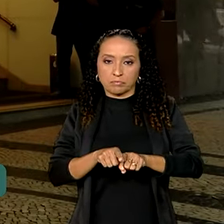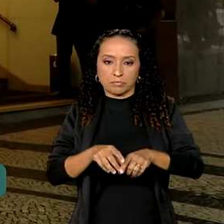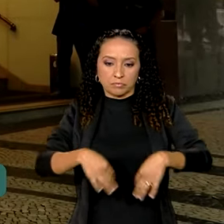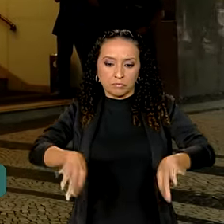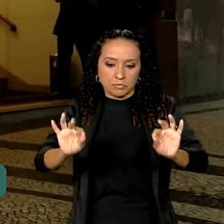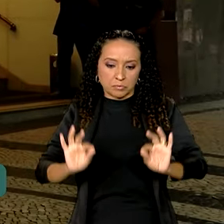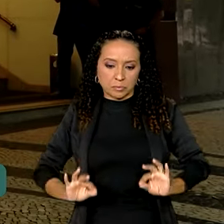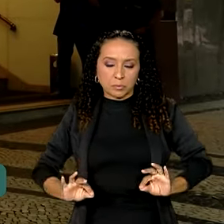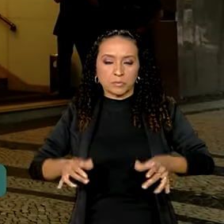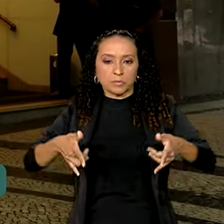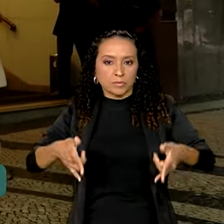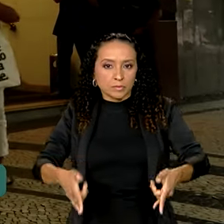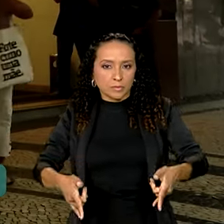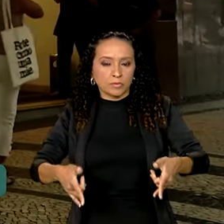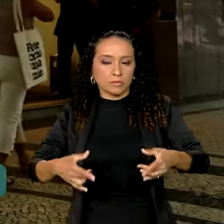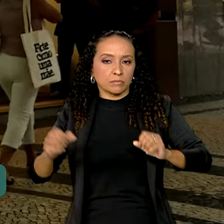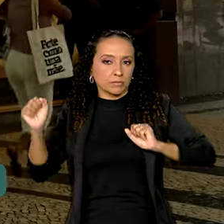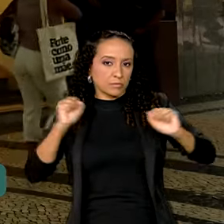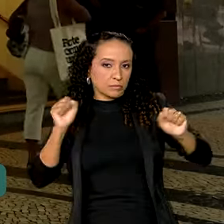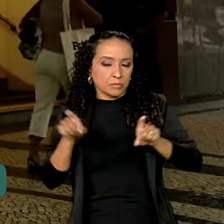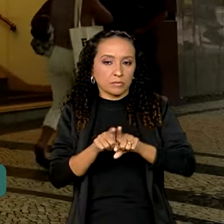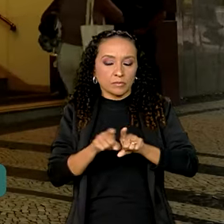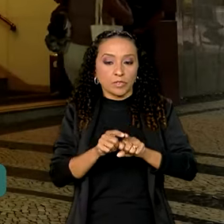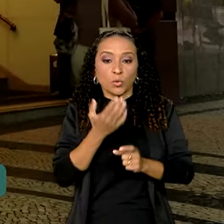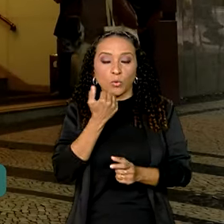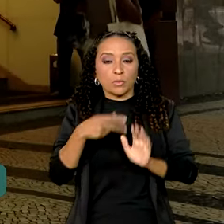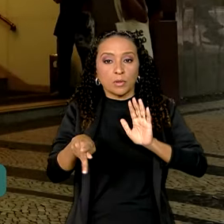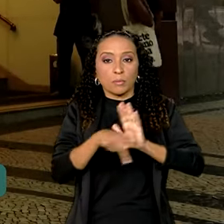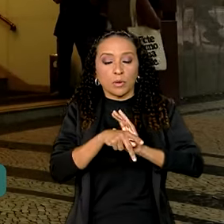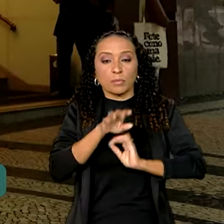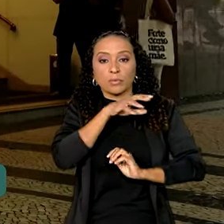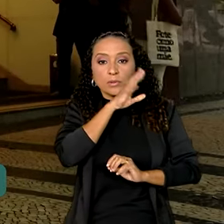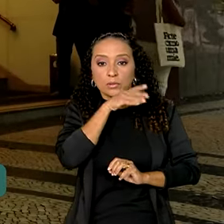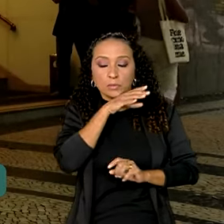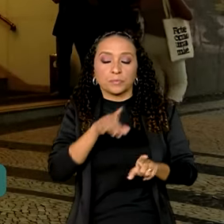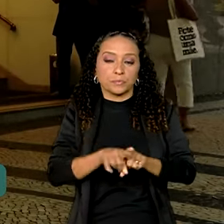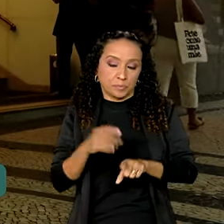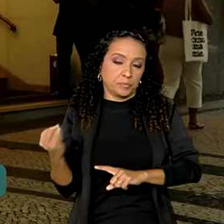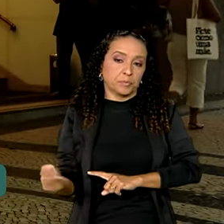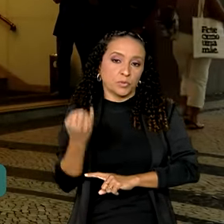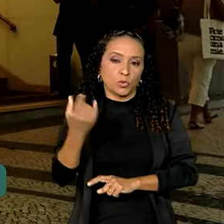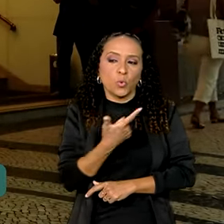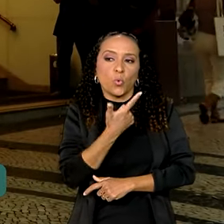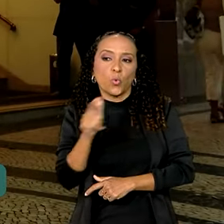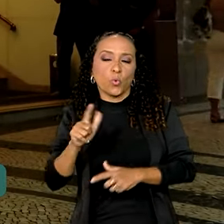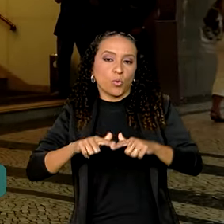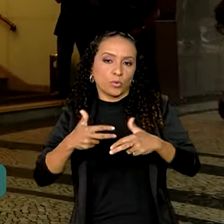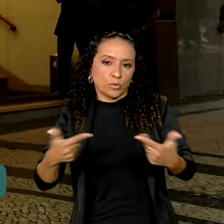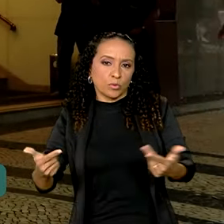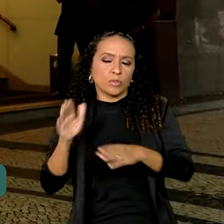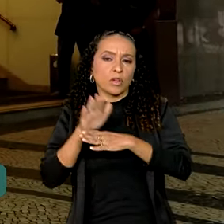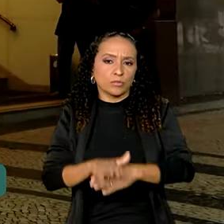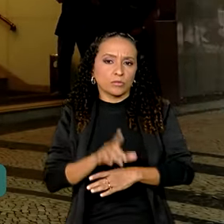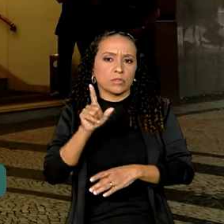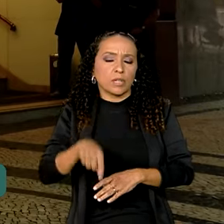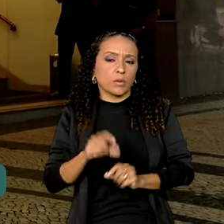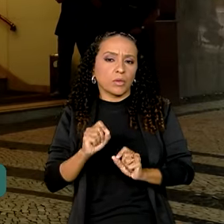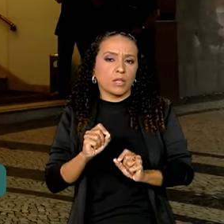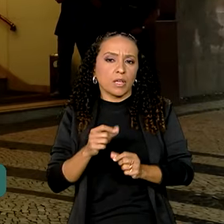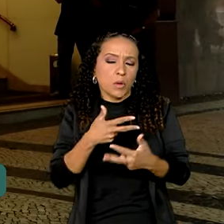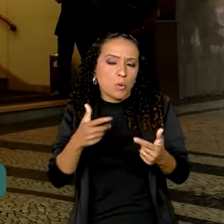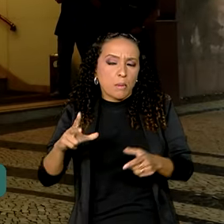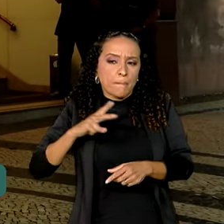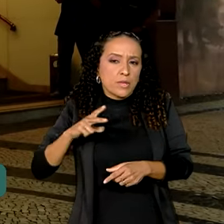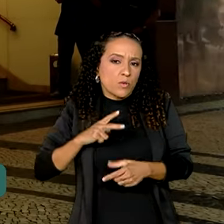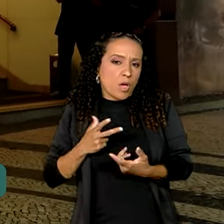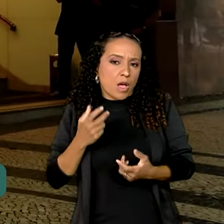de cama e roupa de banho e ração para pet também é muito importante. E olha, outros donativos de grande ajuda são itens pessoais